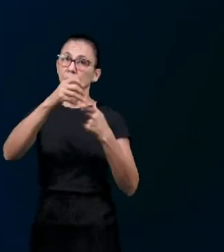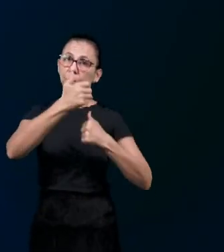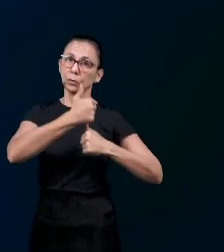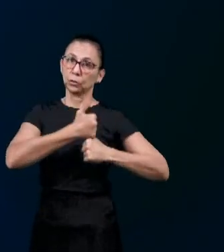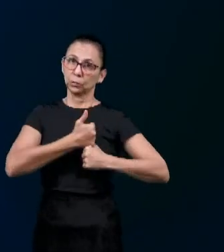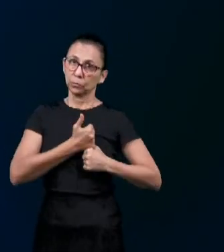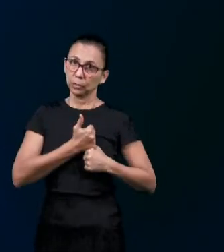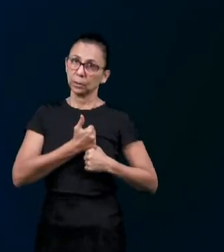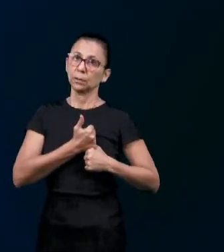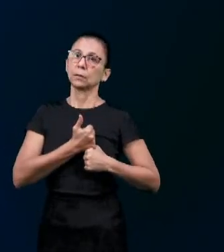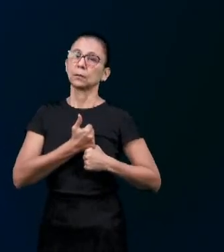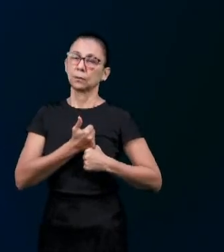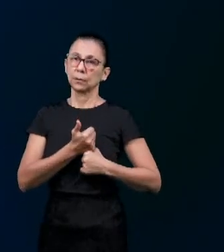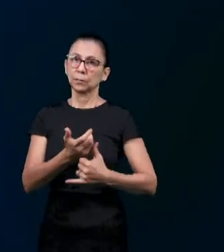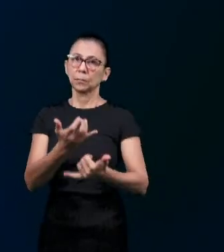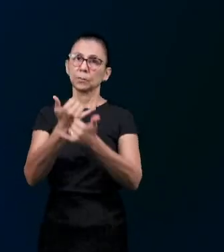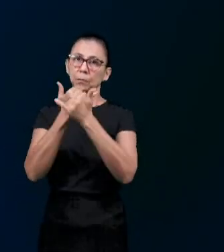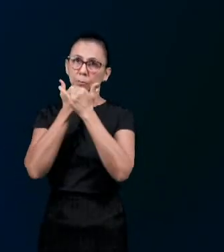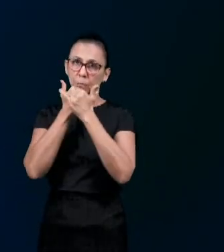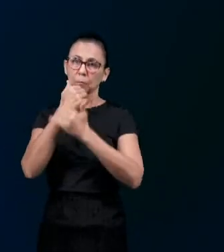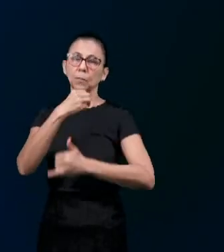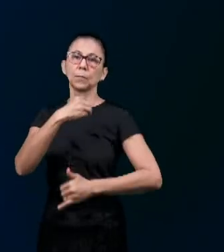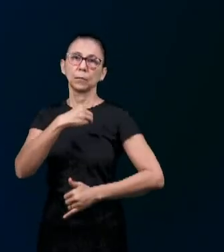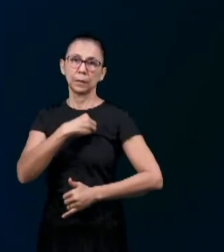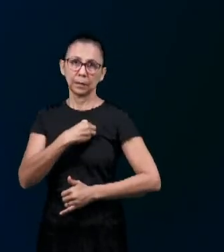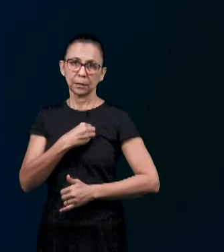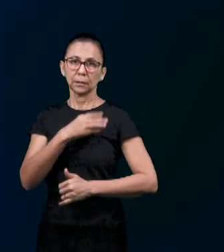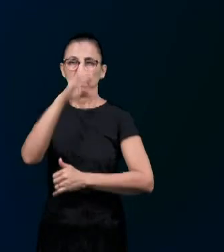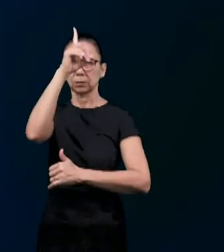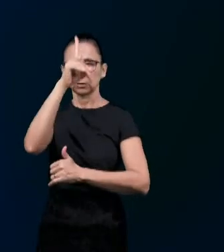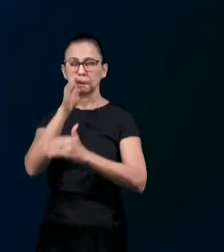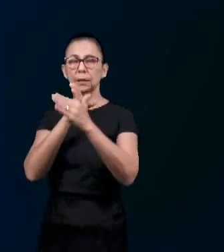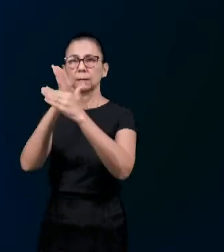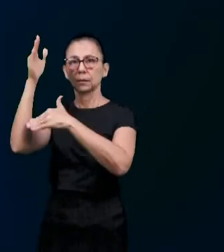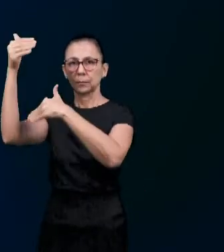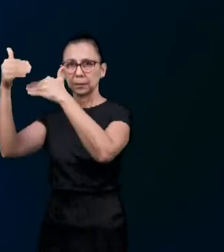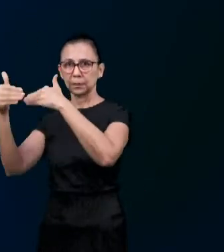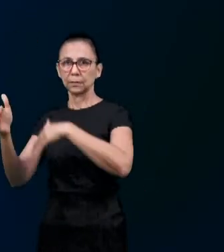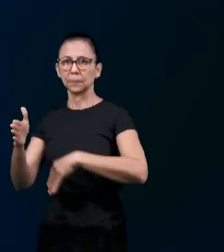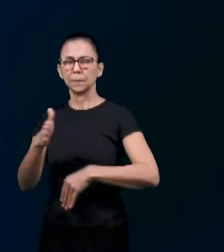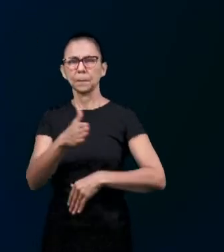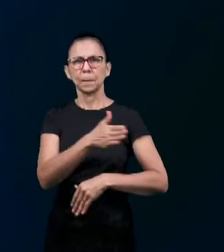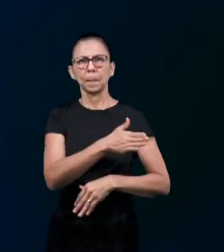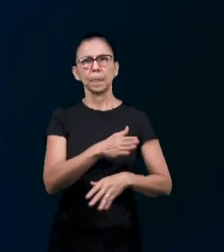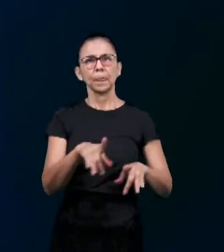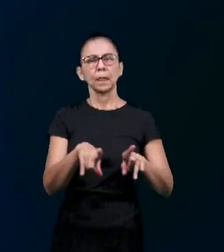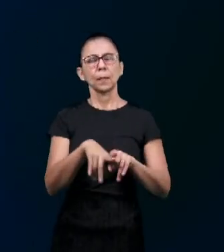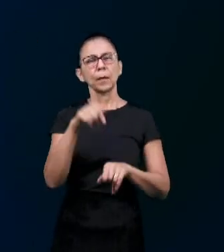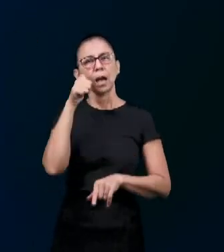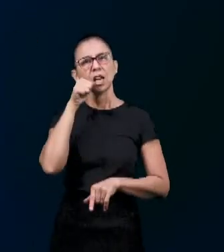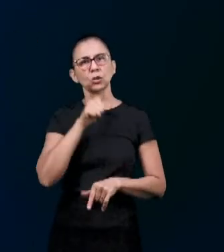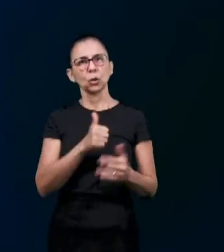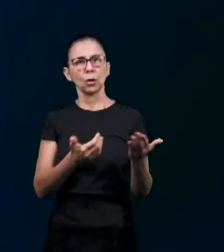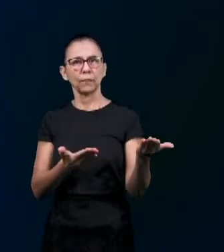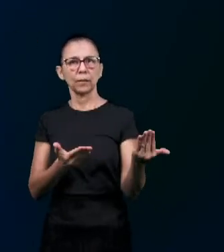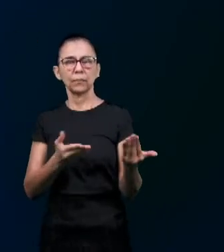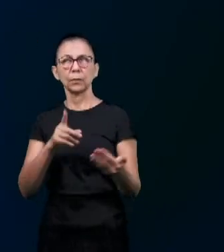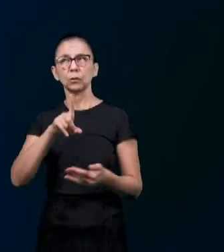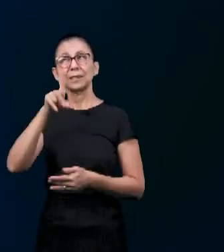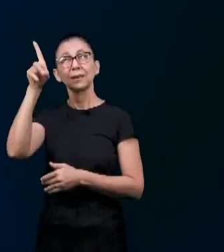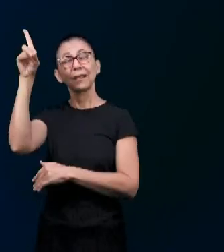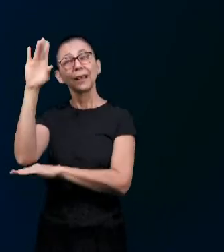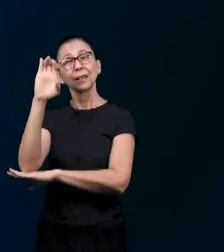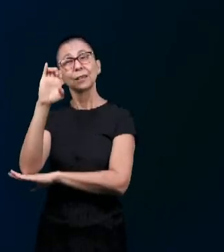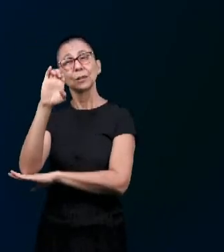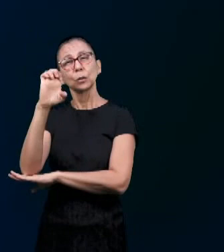Muito bem No final Quando ela disse Que o homem No Éden Por causa do pecado Ele deixou de viver O tempo